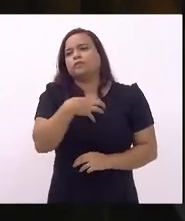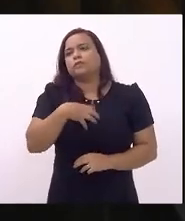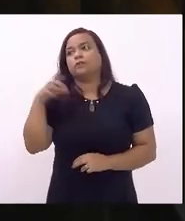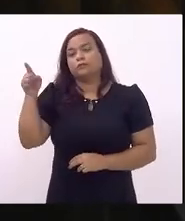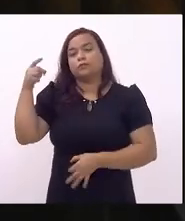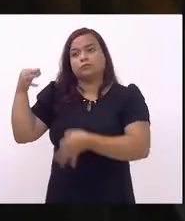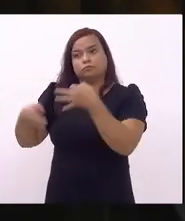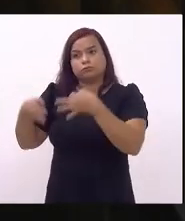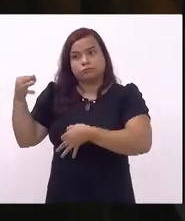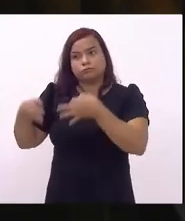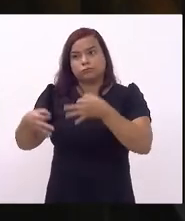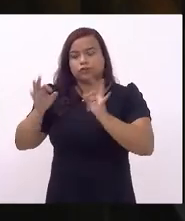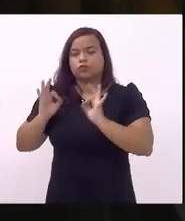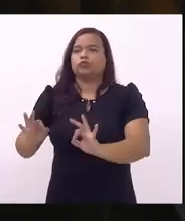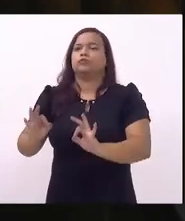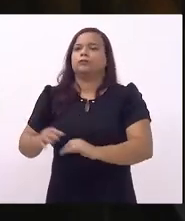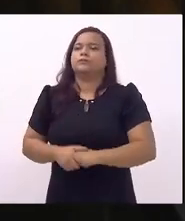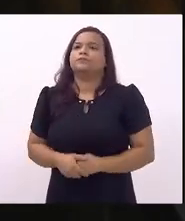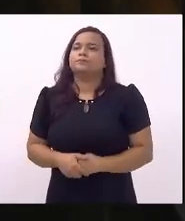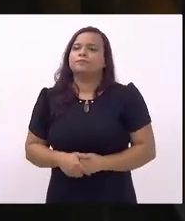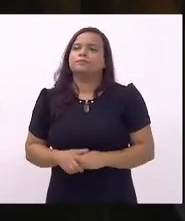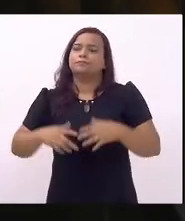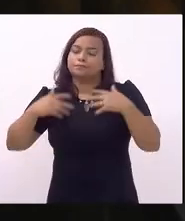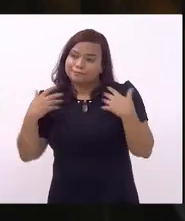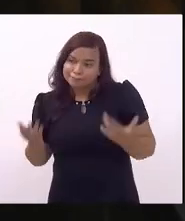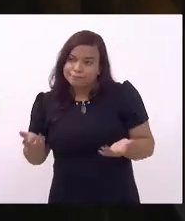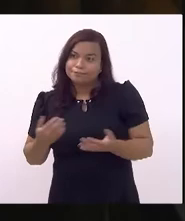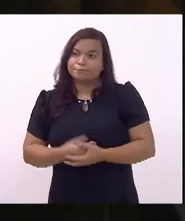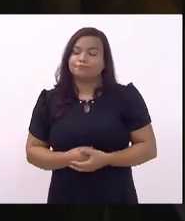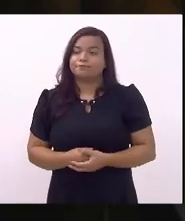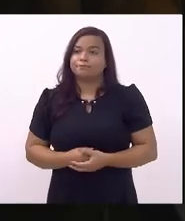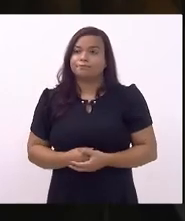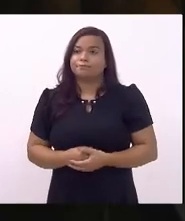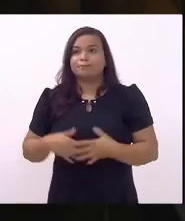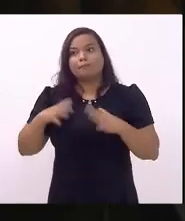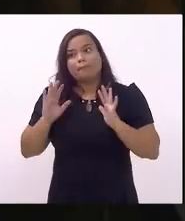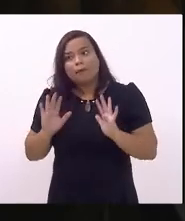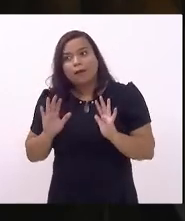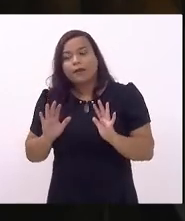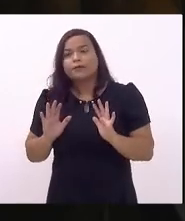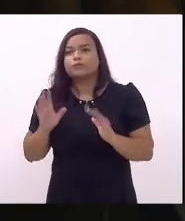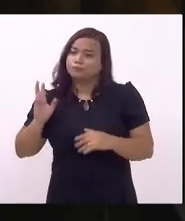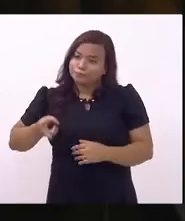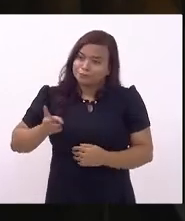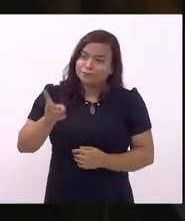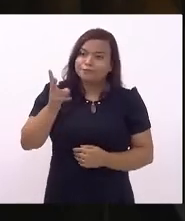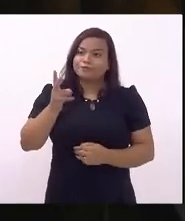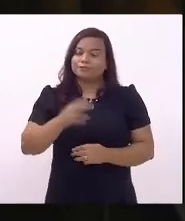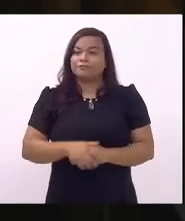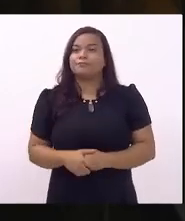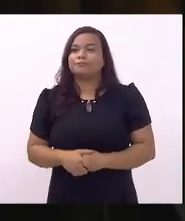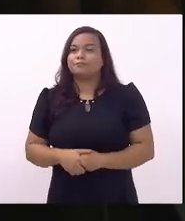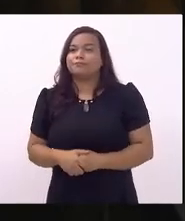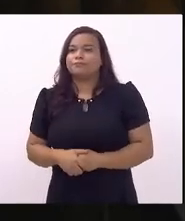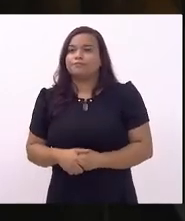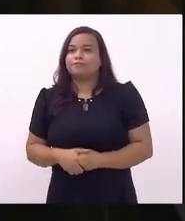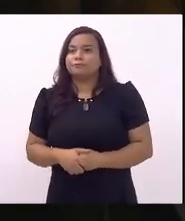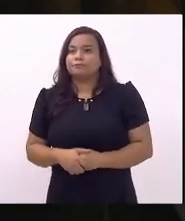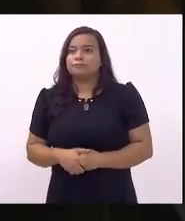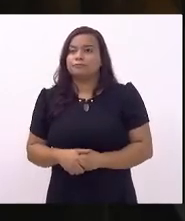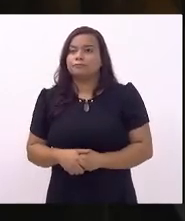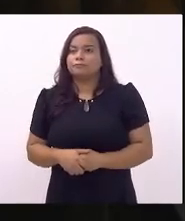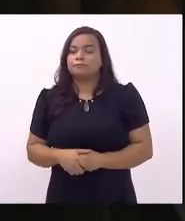justiça enquanto isso enquanto isso segue o